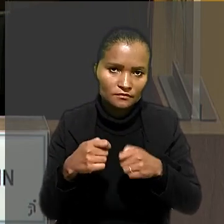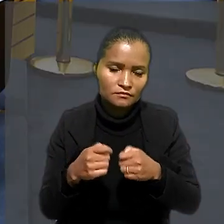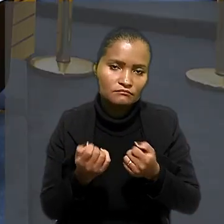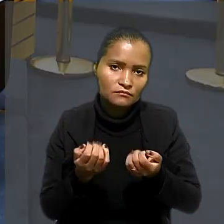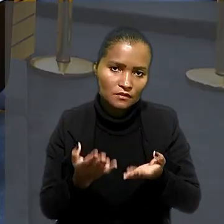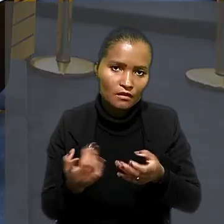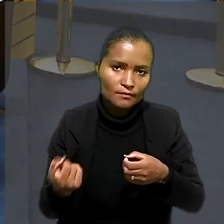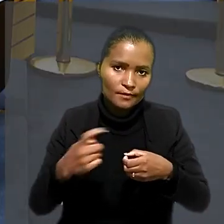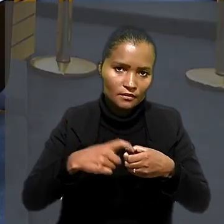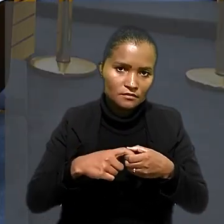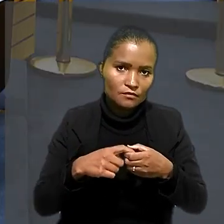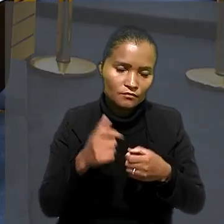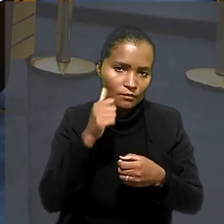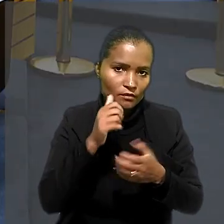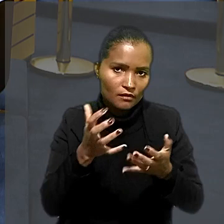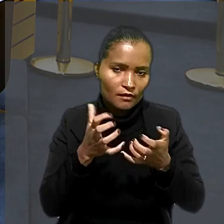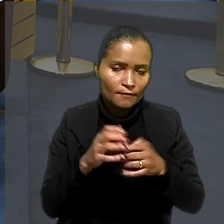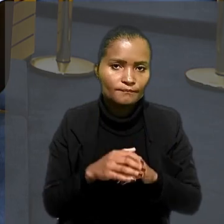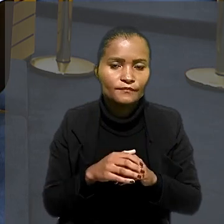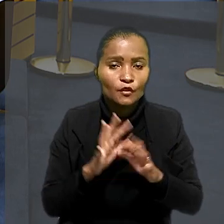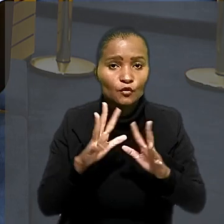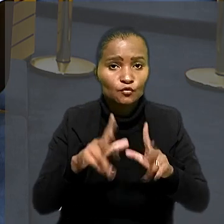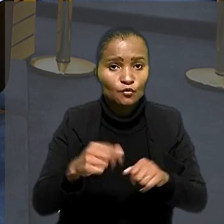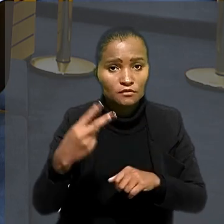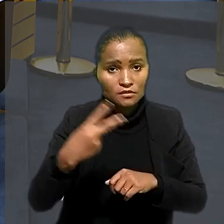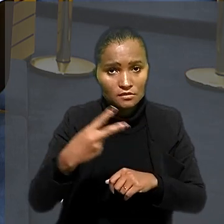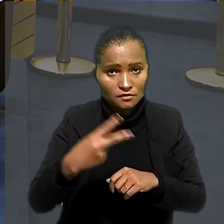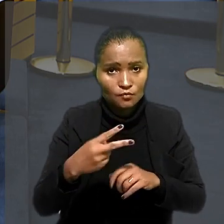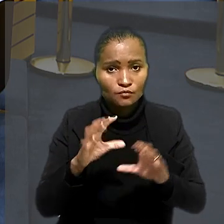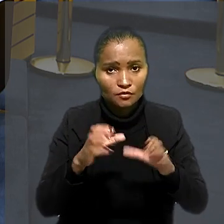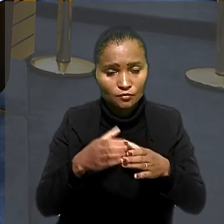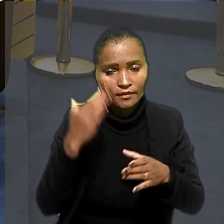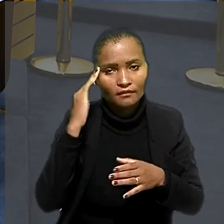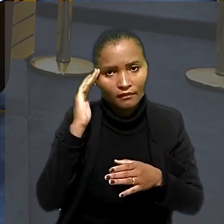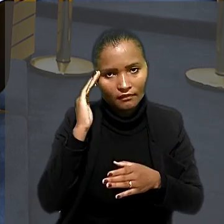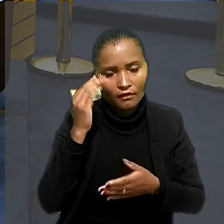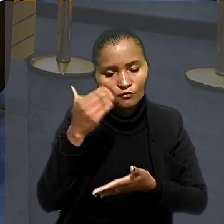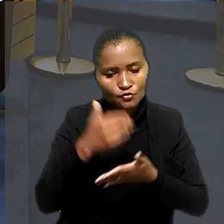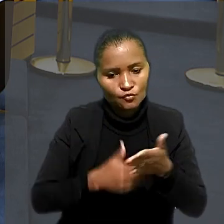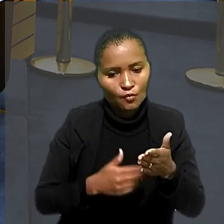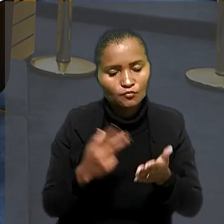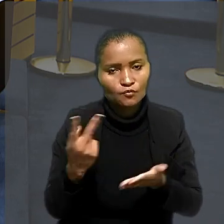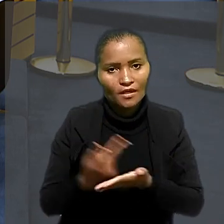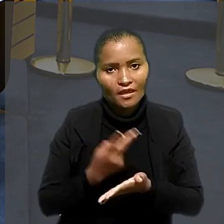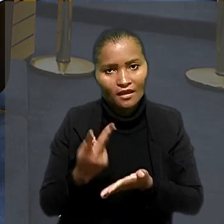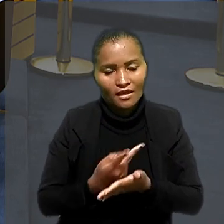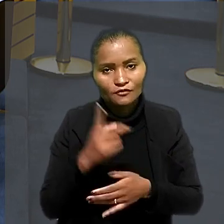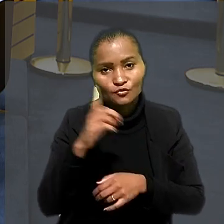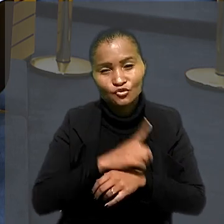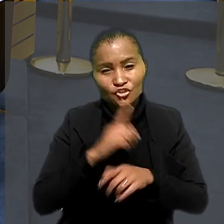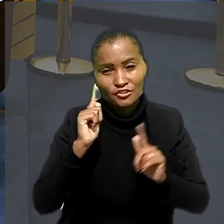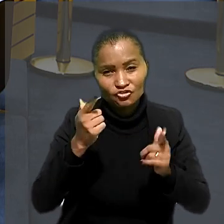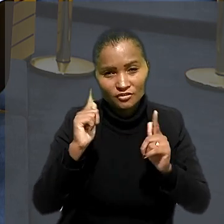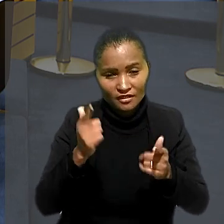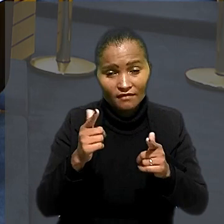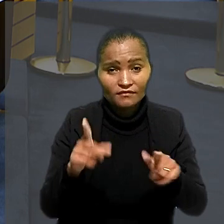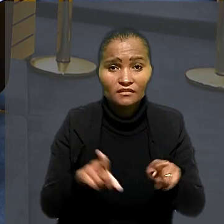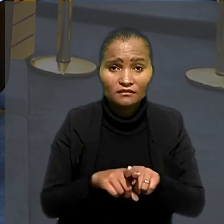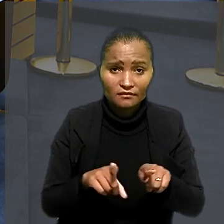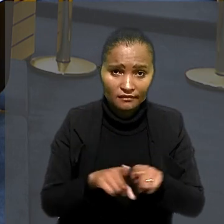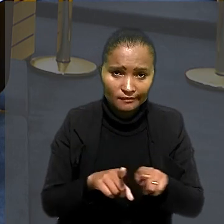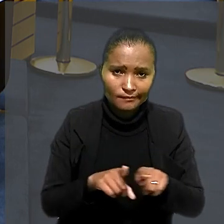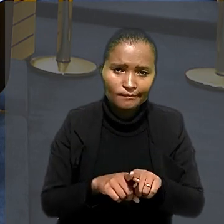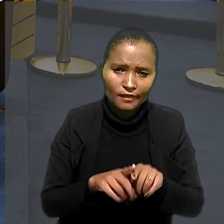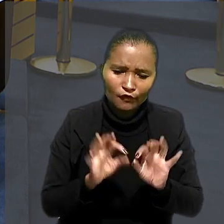pretendida. Por unanimidade, a segunda turma entendeu que o desconto indevido dos dias de greve também